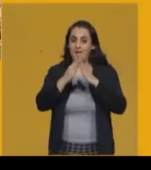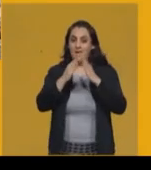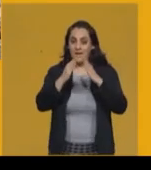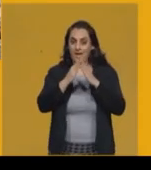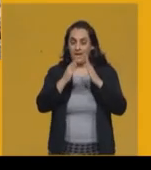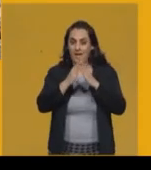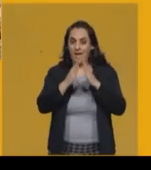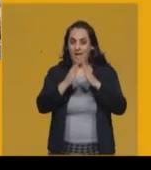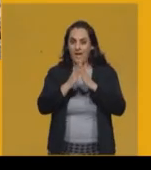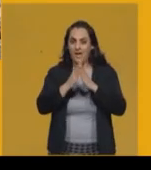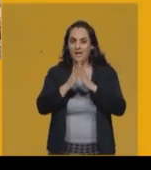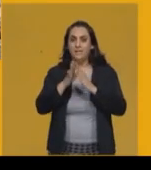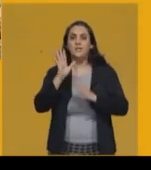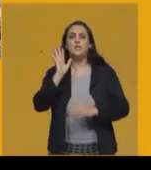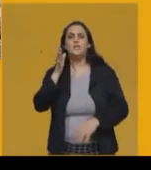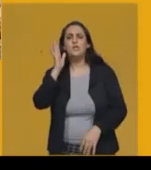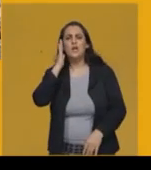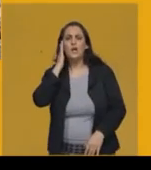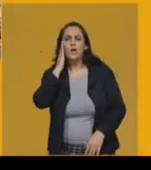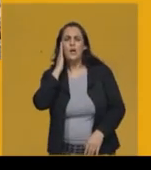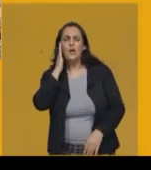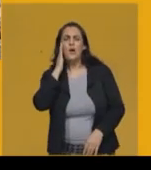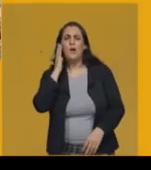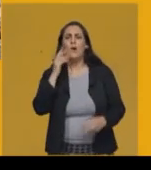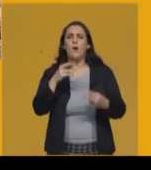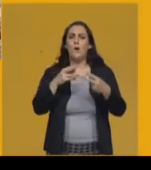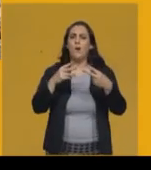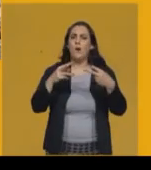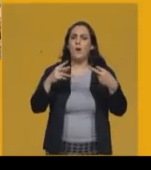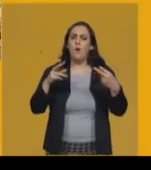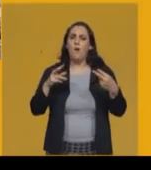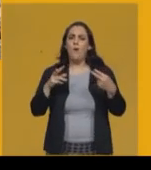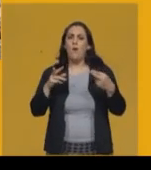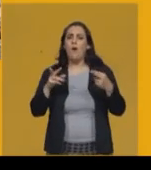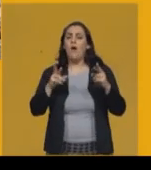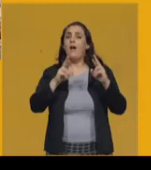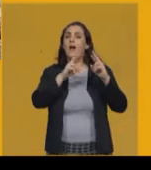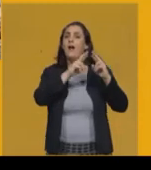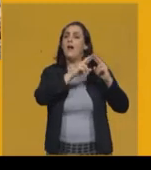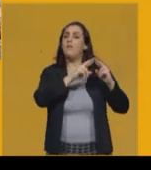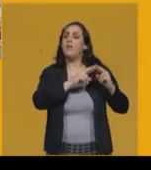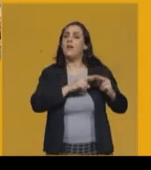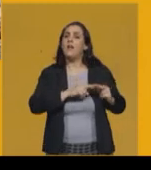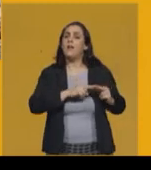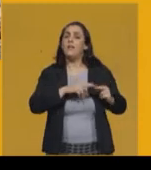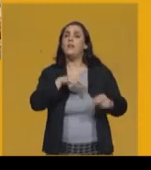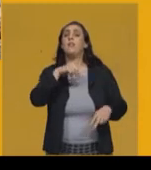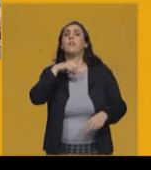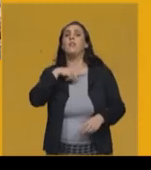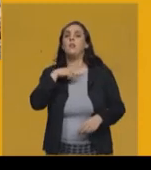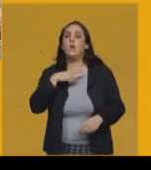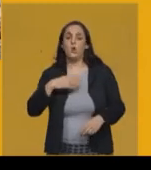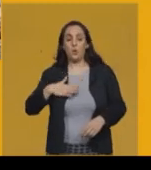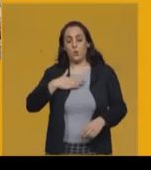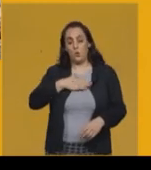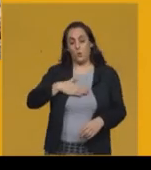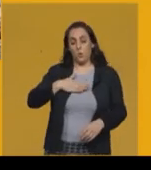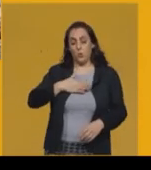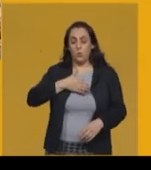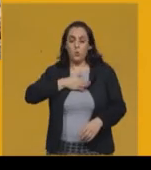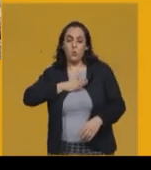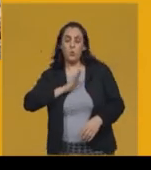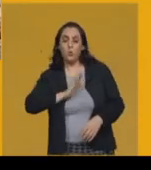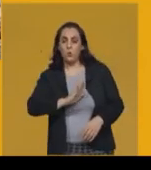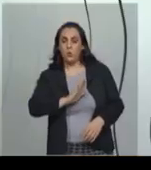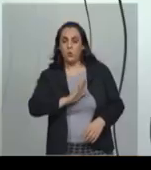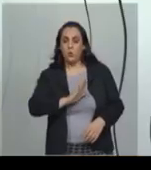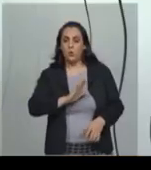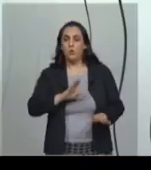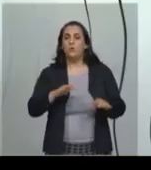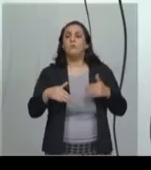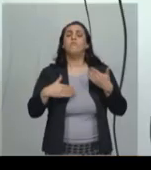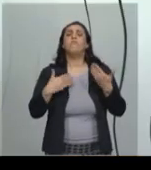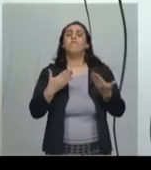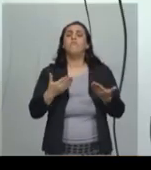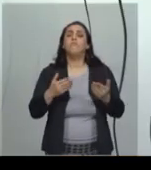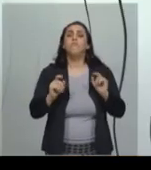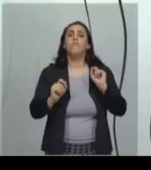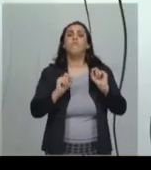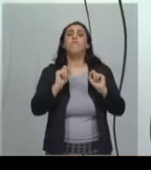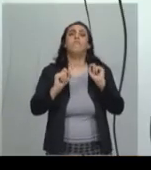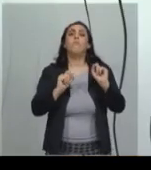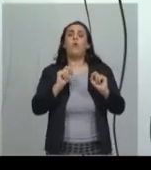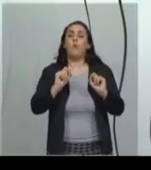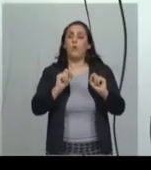referências do que eu gosto e do que eu não gosto. Quando eu peguei a imagem de Belo Horizonte, eu quis mostrar para vocês o que eu gosto aqui.